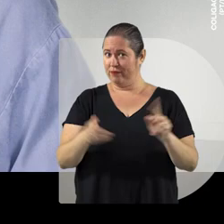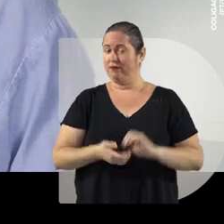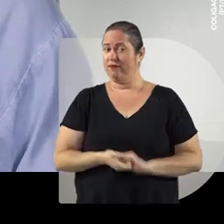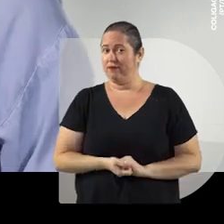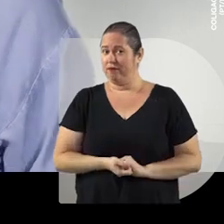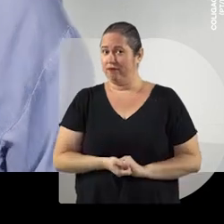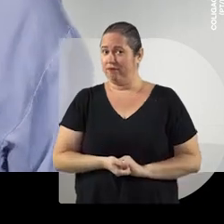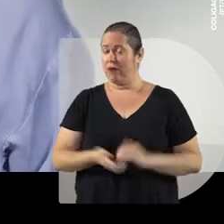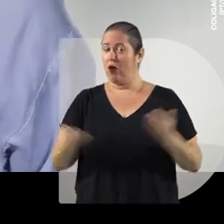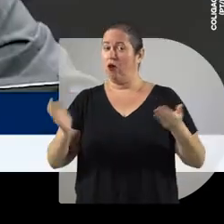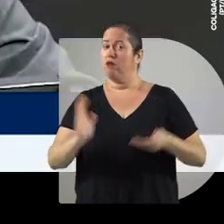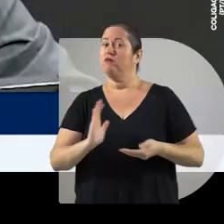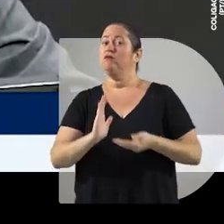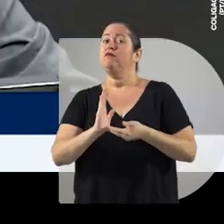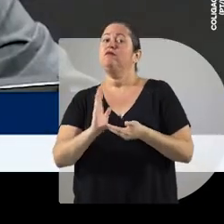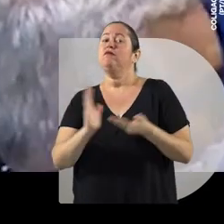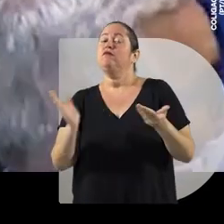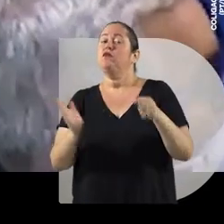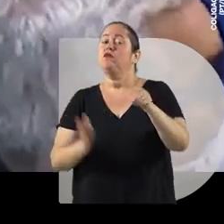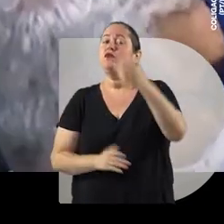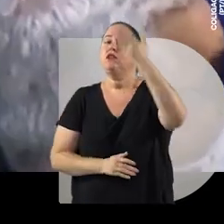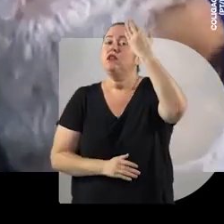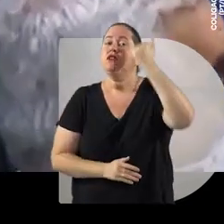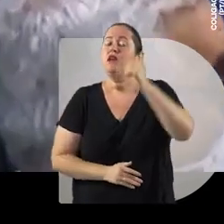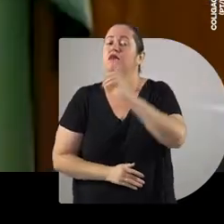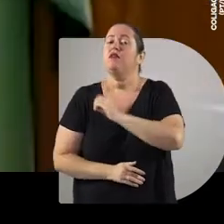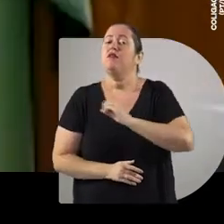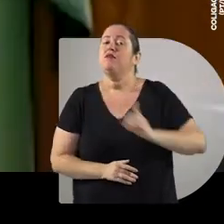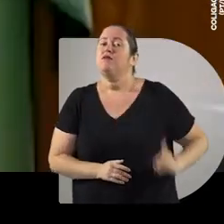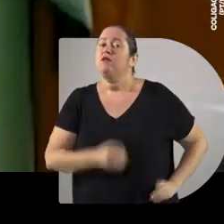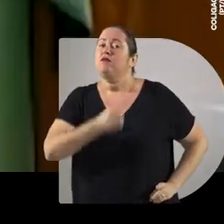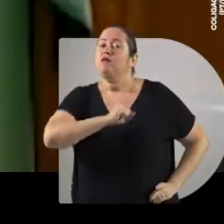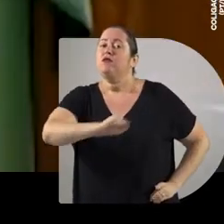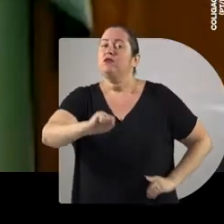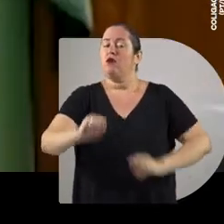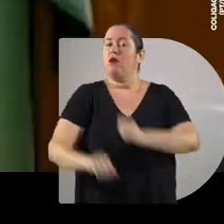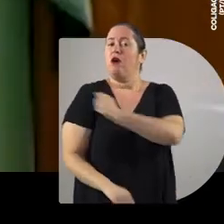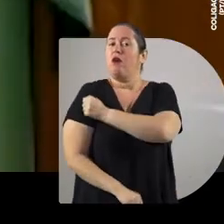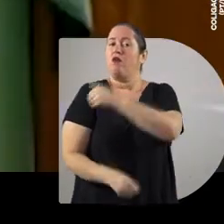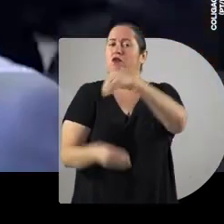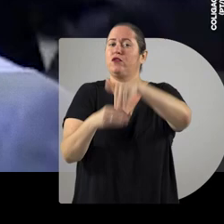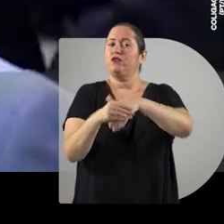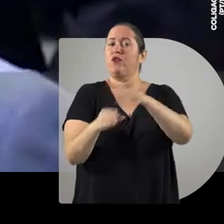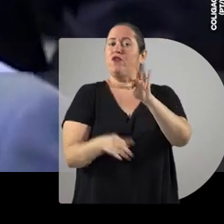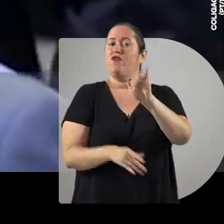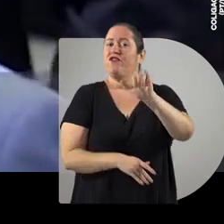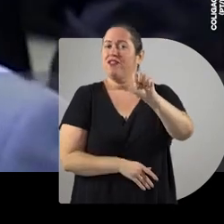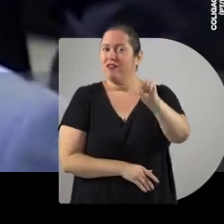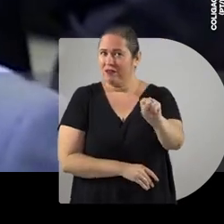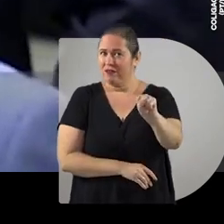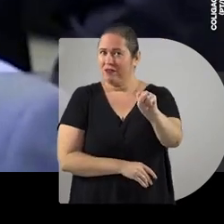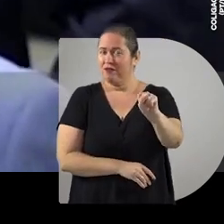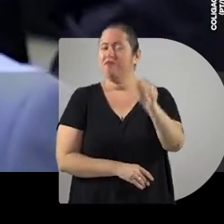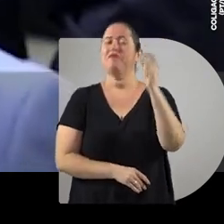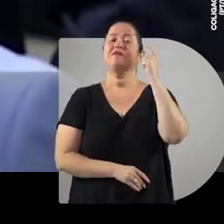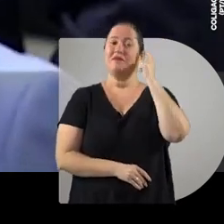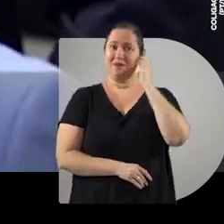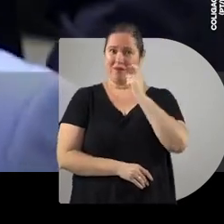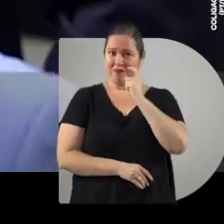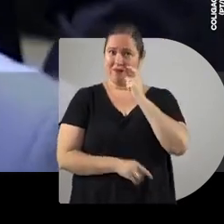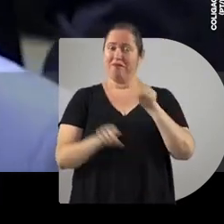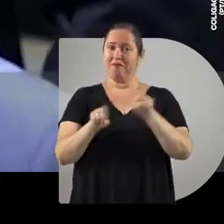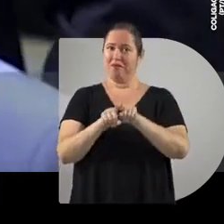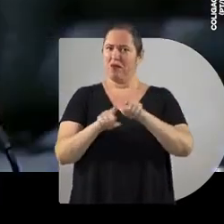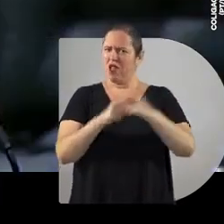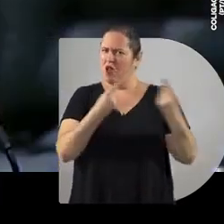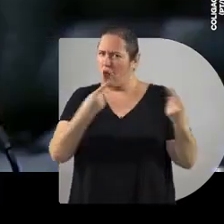né? E já que a gente falou na Câmara Federal, você sabe que deputado defendeu os estudantes na votação do FIES? Danilo.